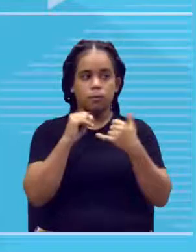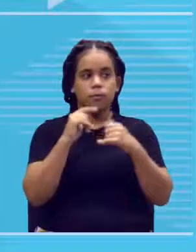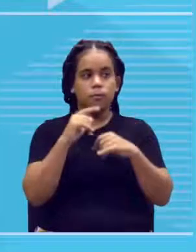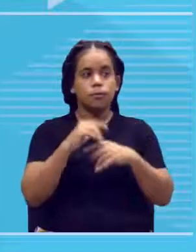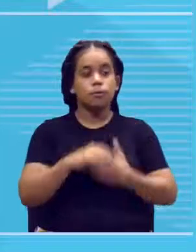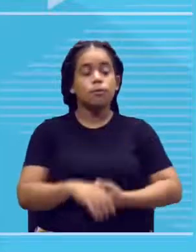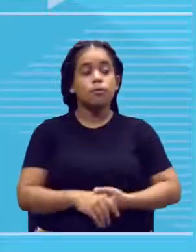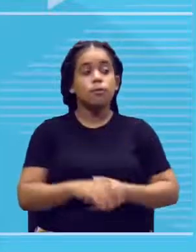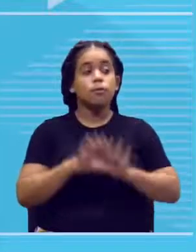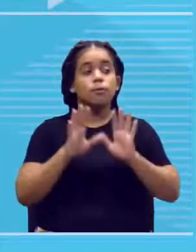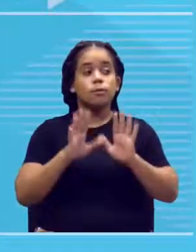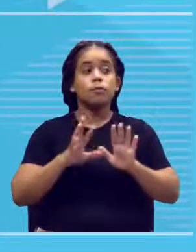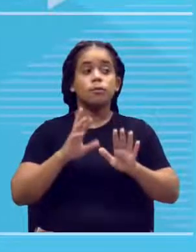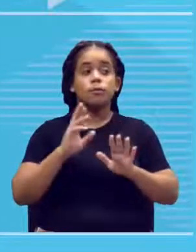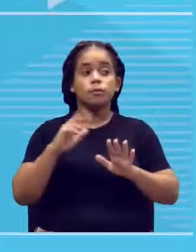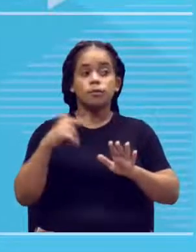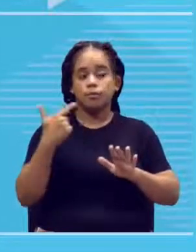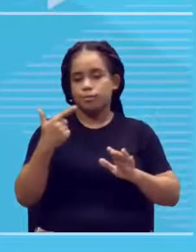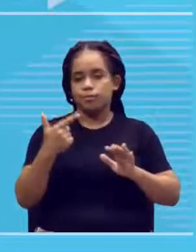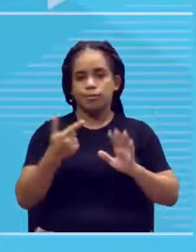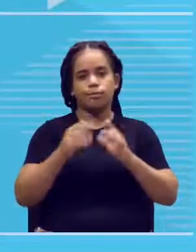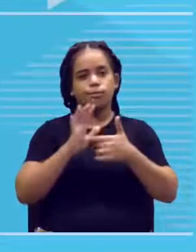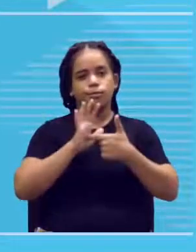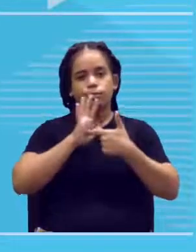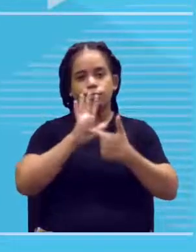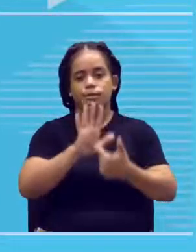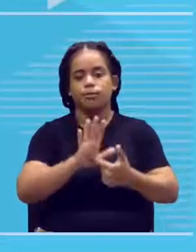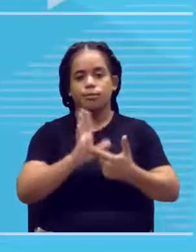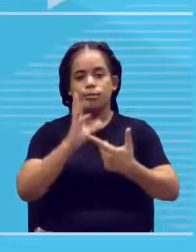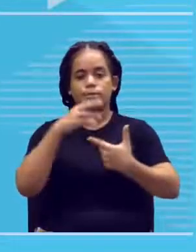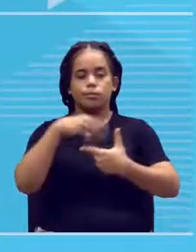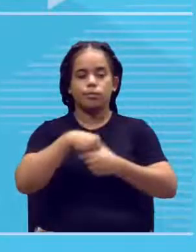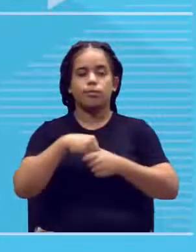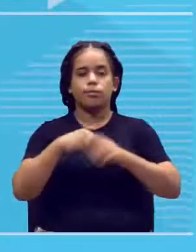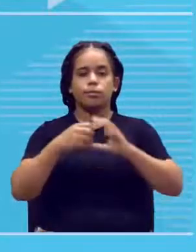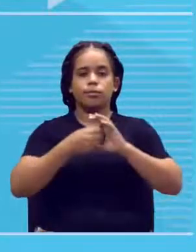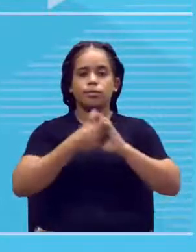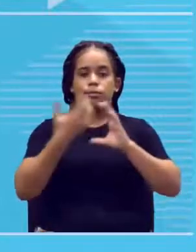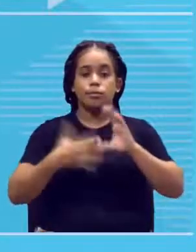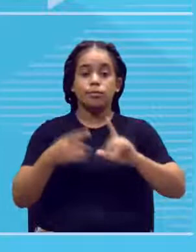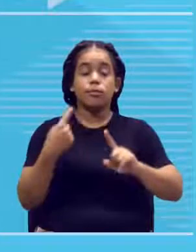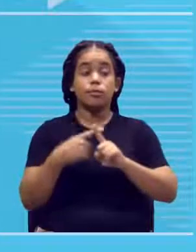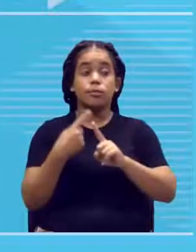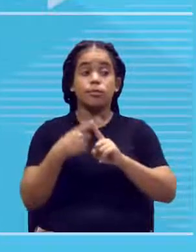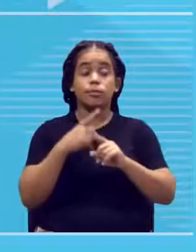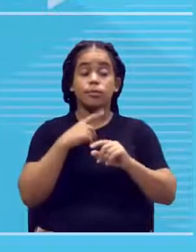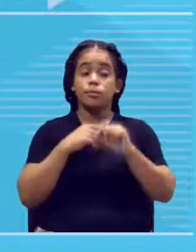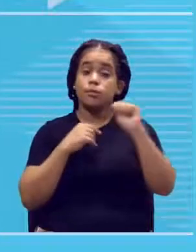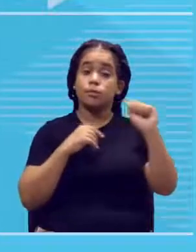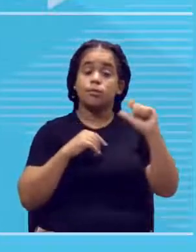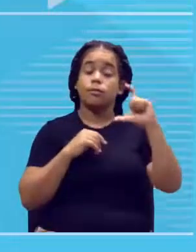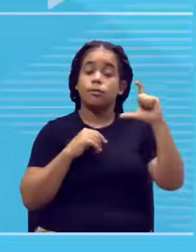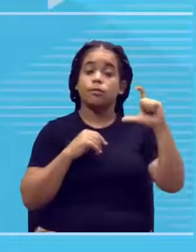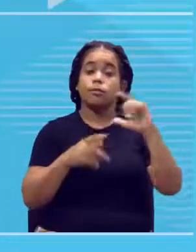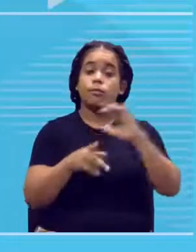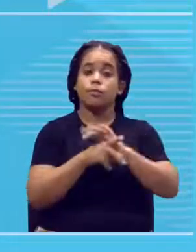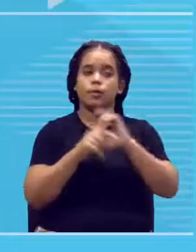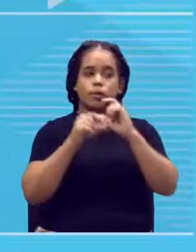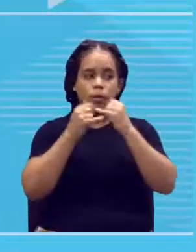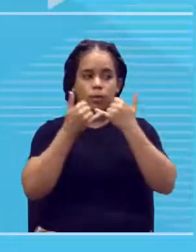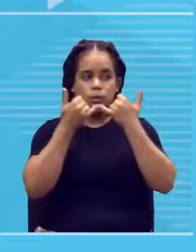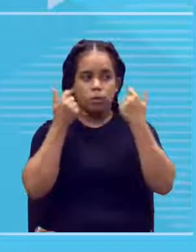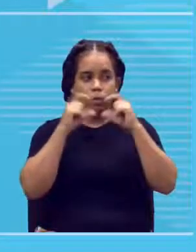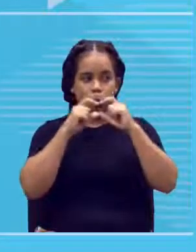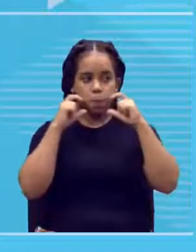Certo? Mas não manifesta a característica, porque ele tem o gene dominante do lado dele. A gente dá nomes para isso